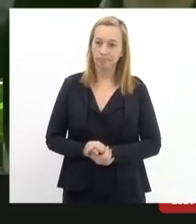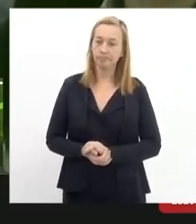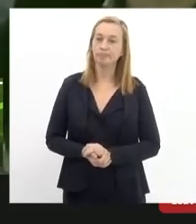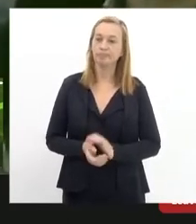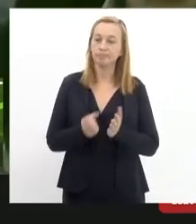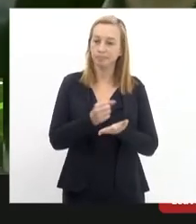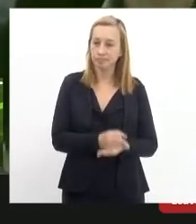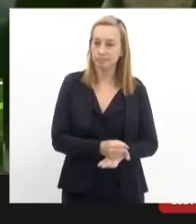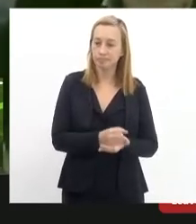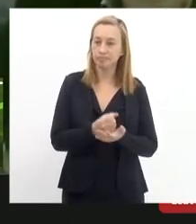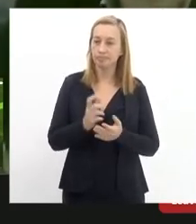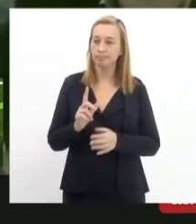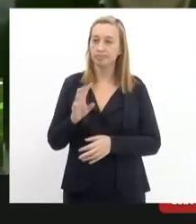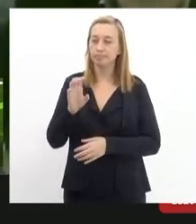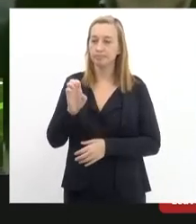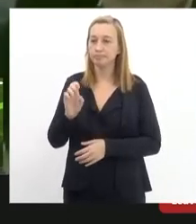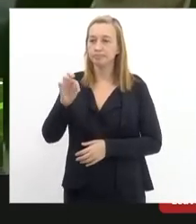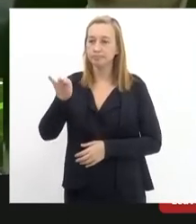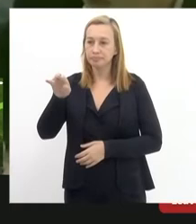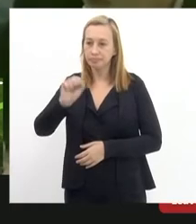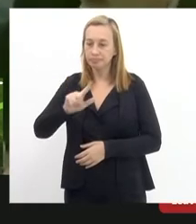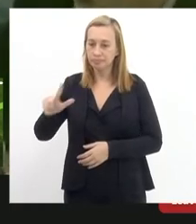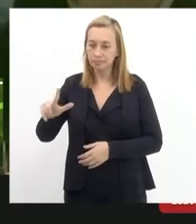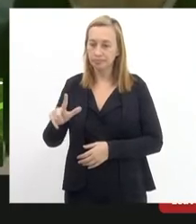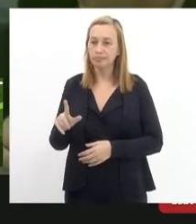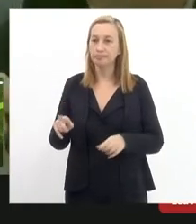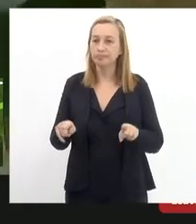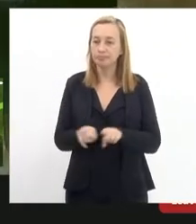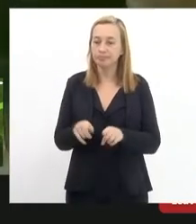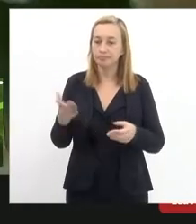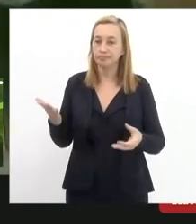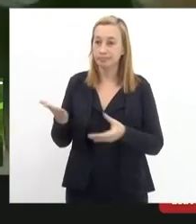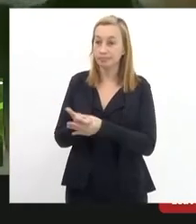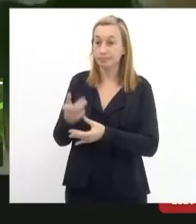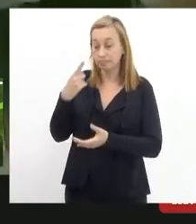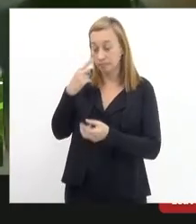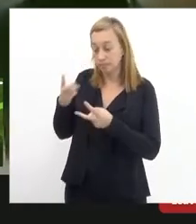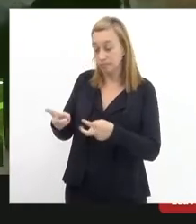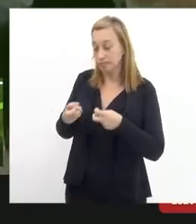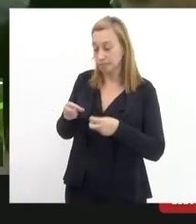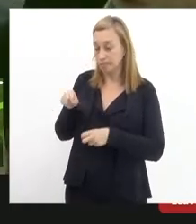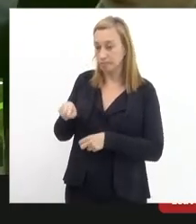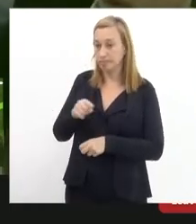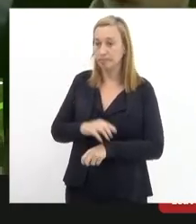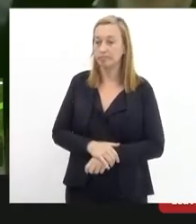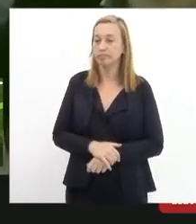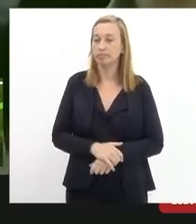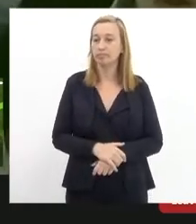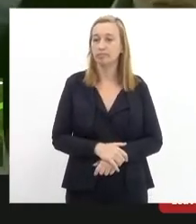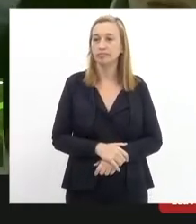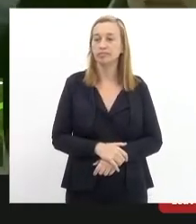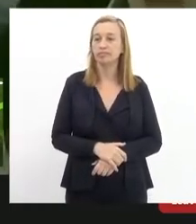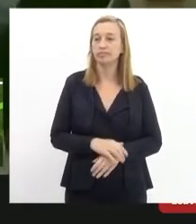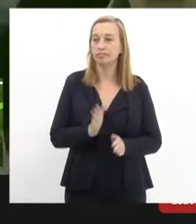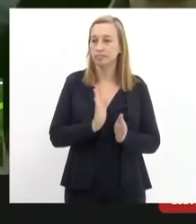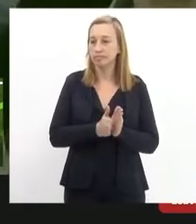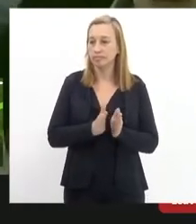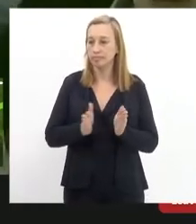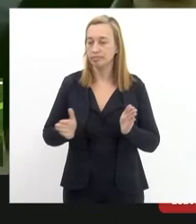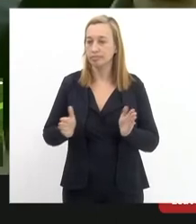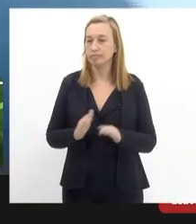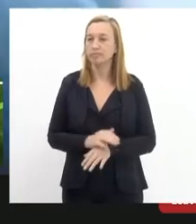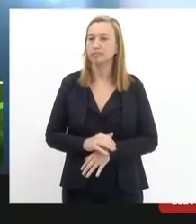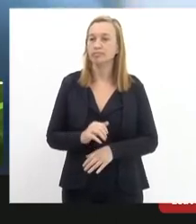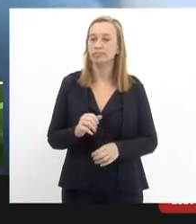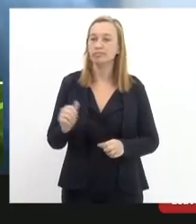e a sentença que foi pelo que recebemos a título de cronograma da